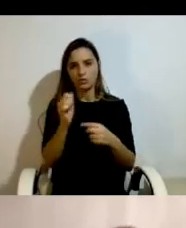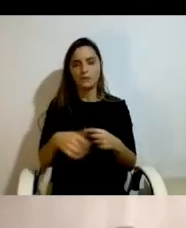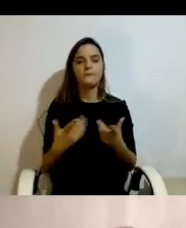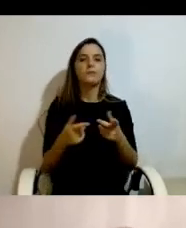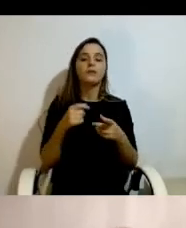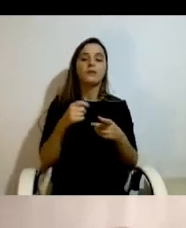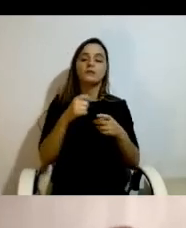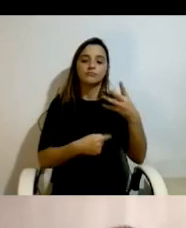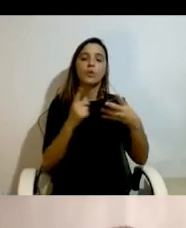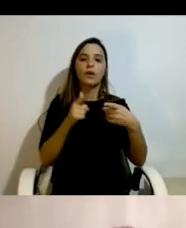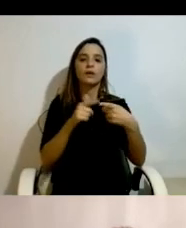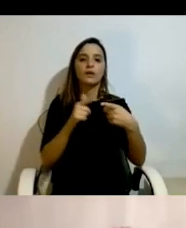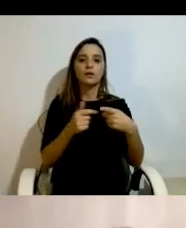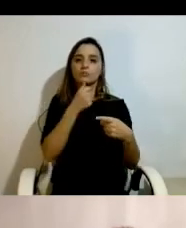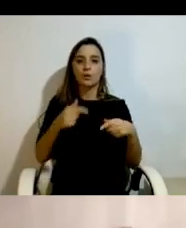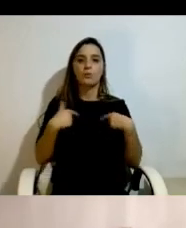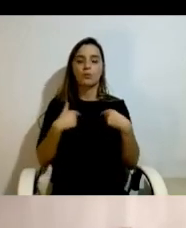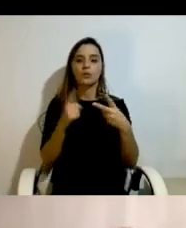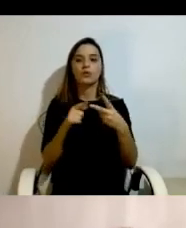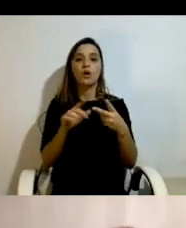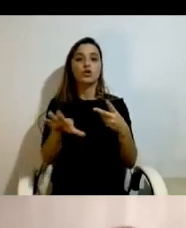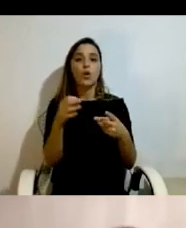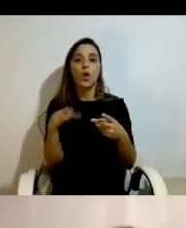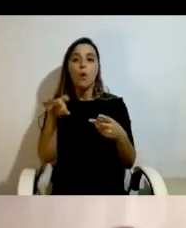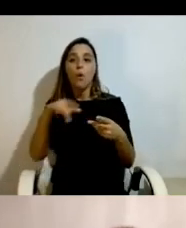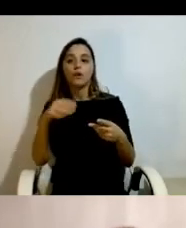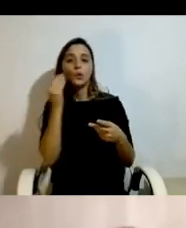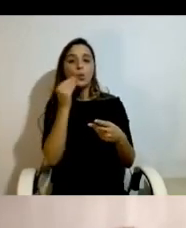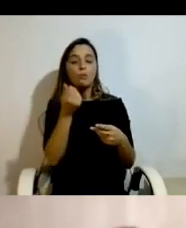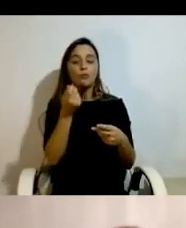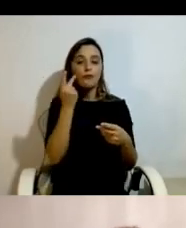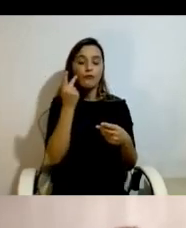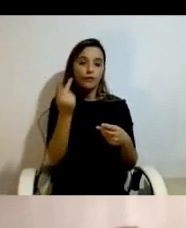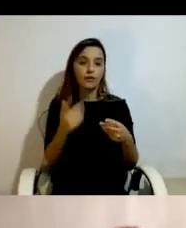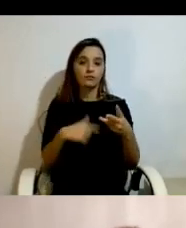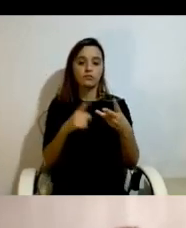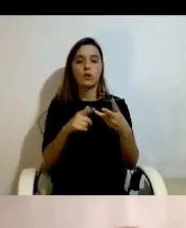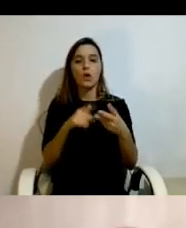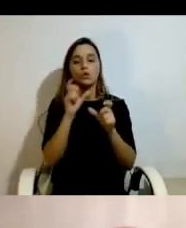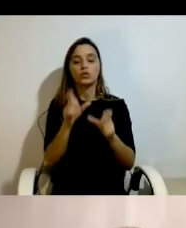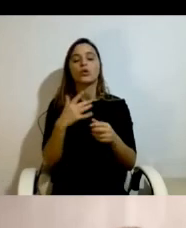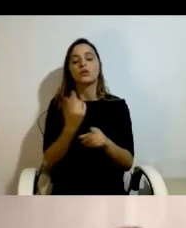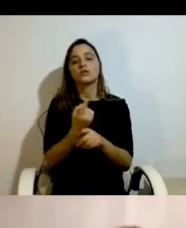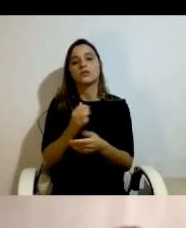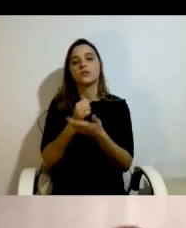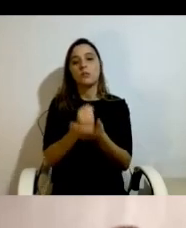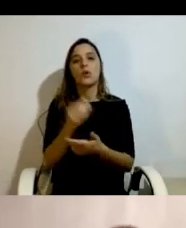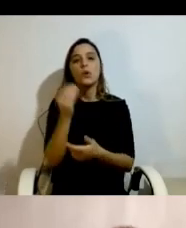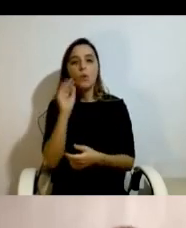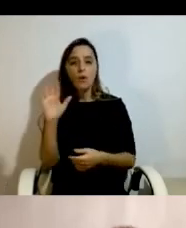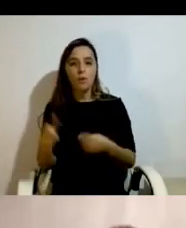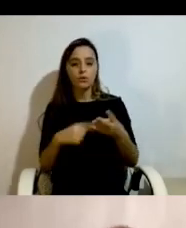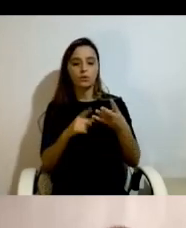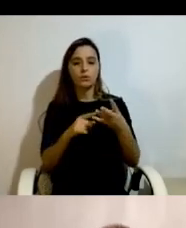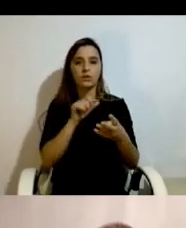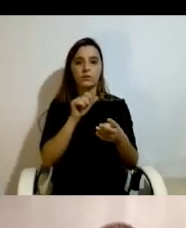autodeterminação, a escolha onde e como viver, o controle sobre os serviços de apoio que empresta, como e quando, e a remoção